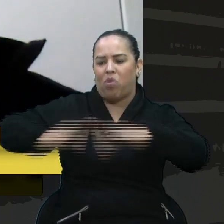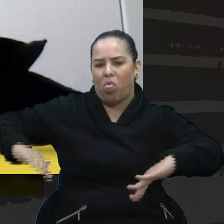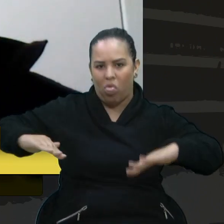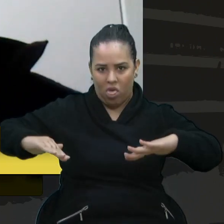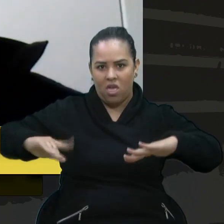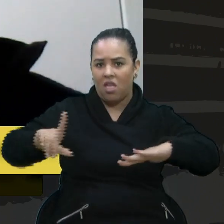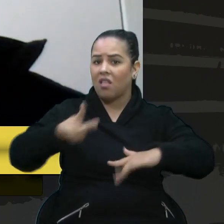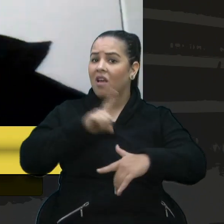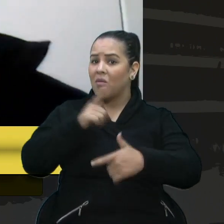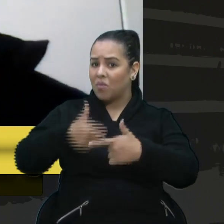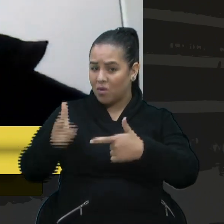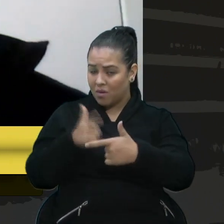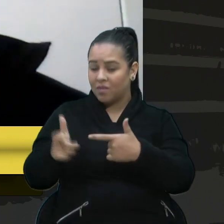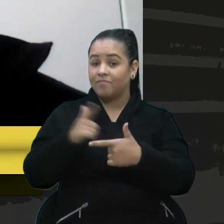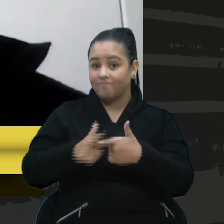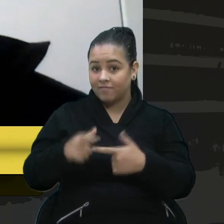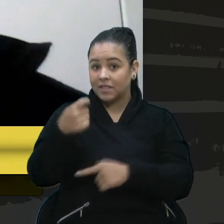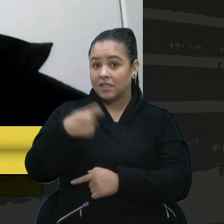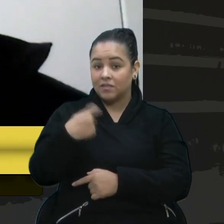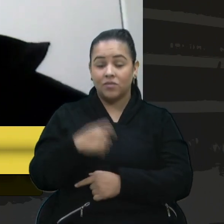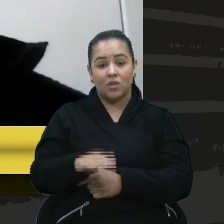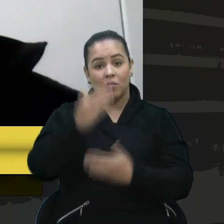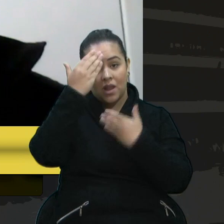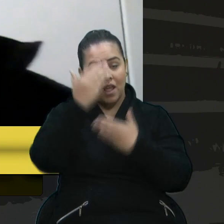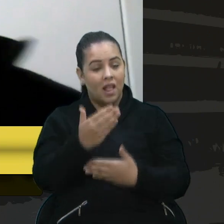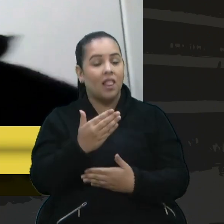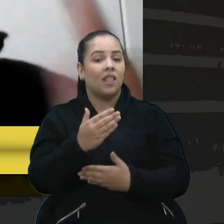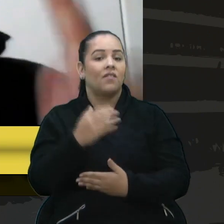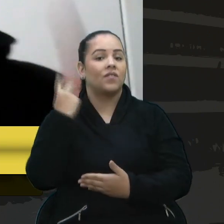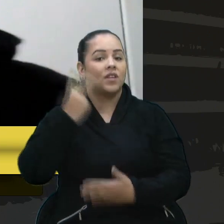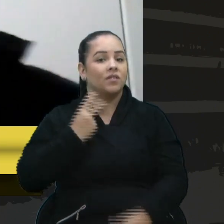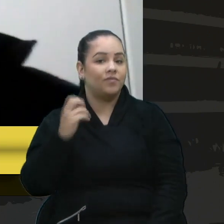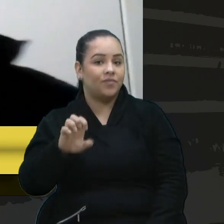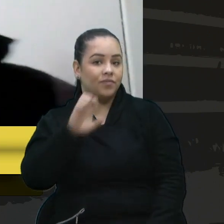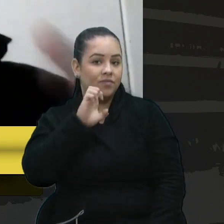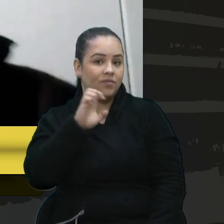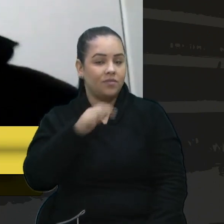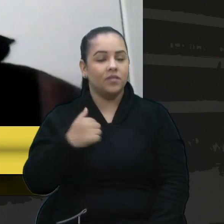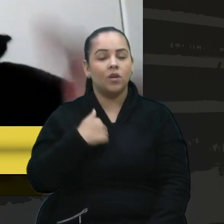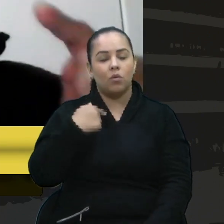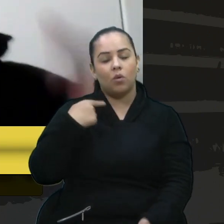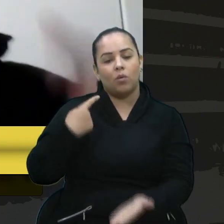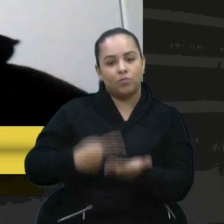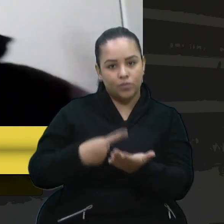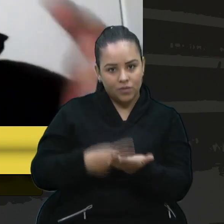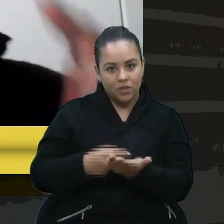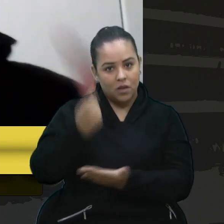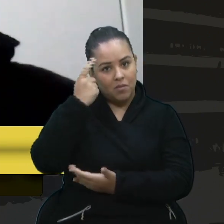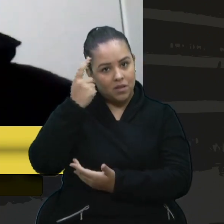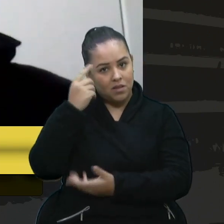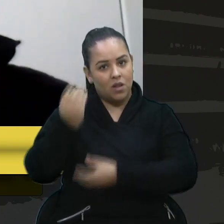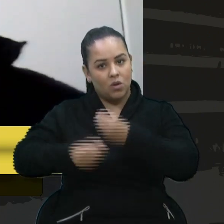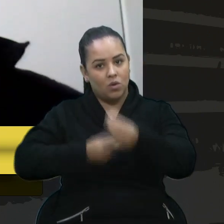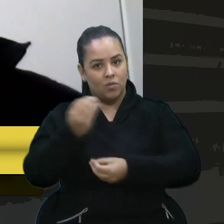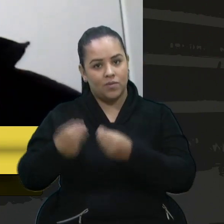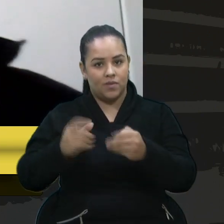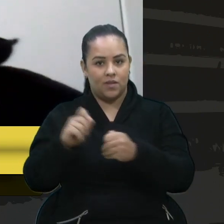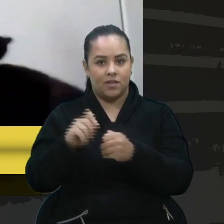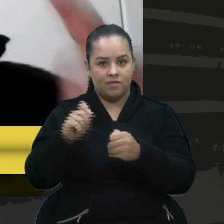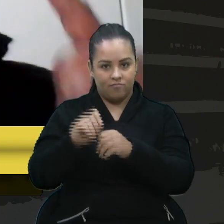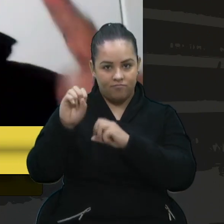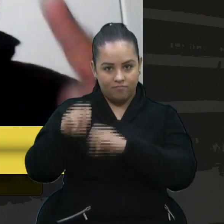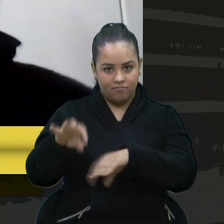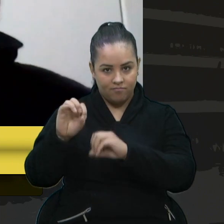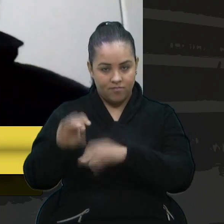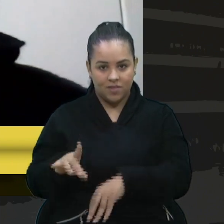investidos. Então, agradeço a sua parte, vereadora Estela, e me comprometo a gente pensar em soluções efetivas para a educação, que não